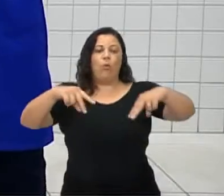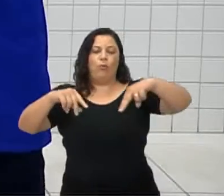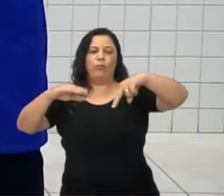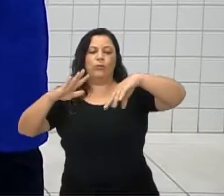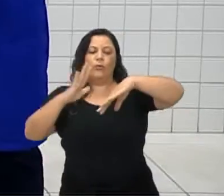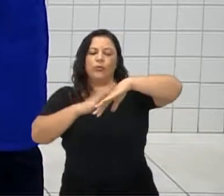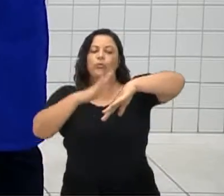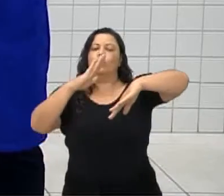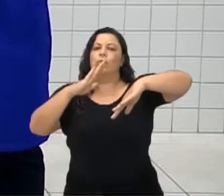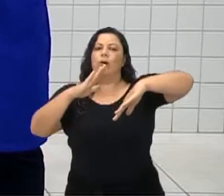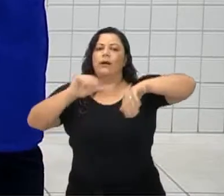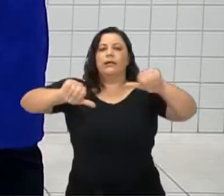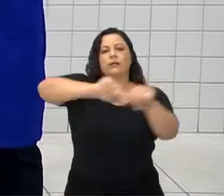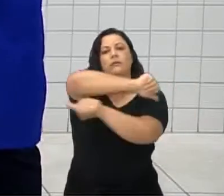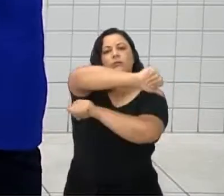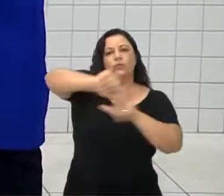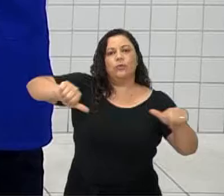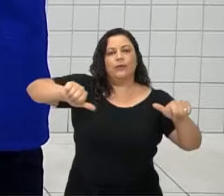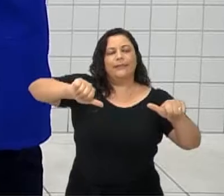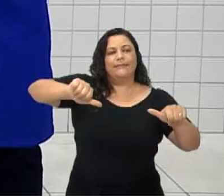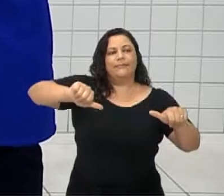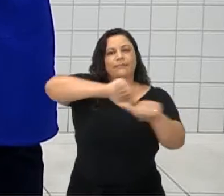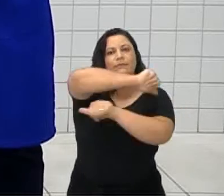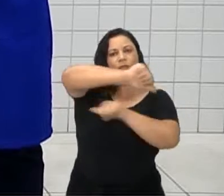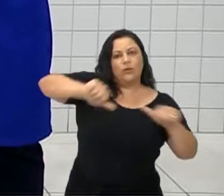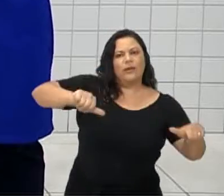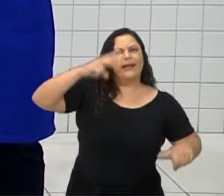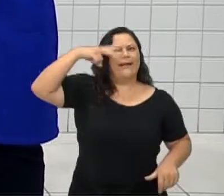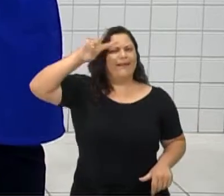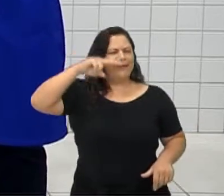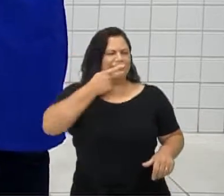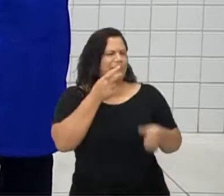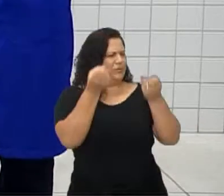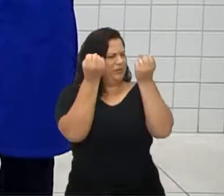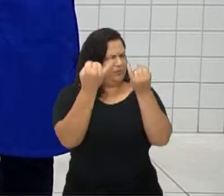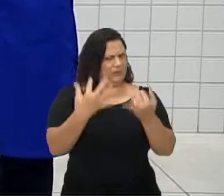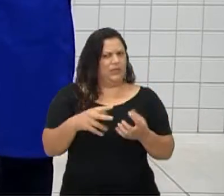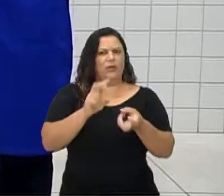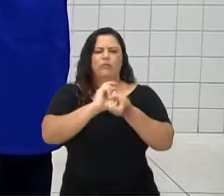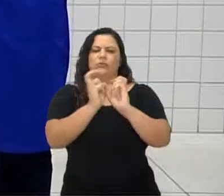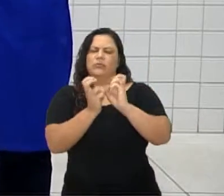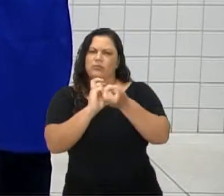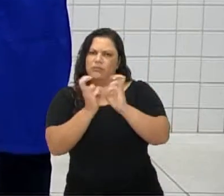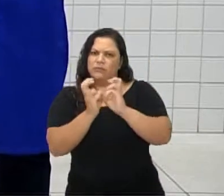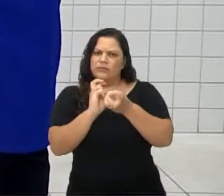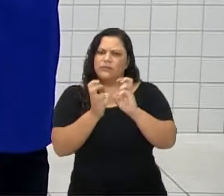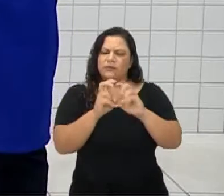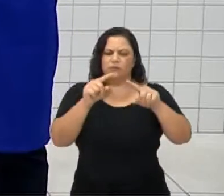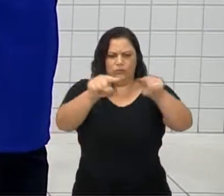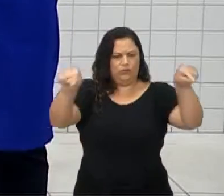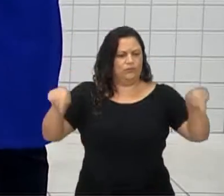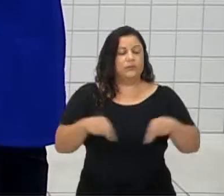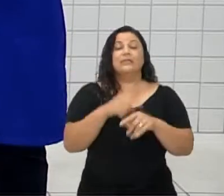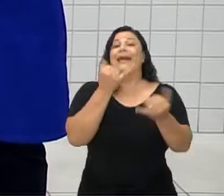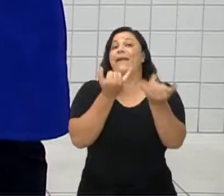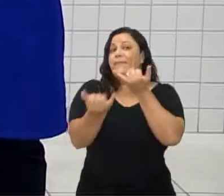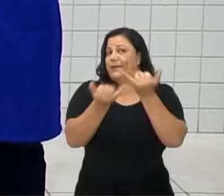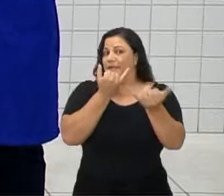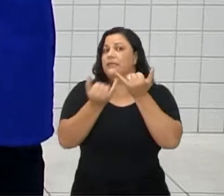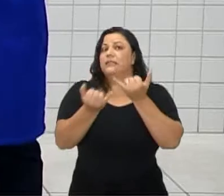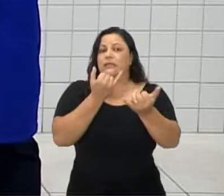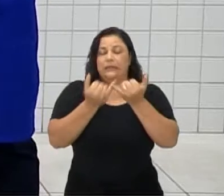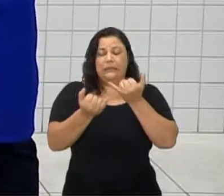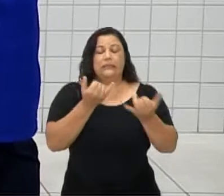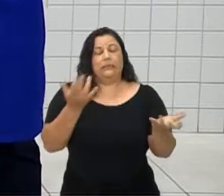e é feita a troca, né? Lembra quando a gente falou da capoeira? Isso é muito parecido com uma roda de capoeira, só que a capoeira